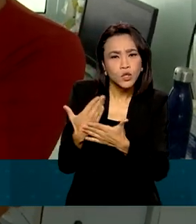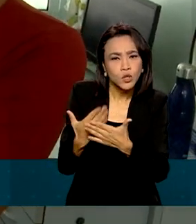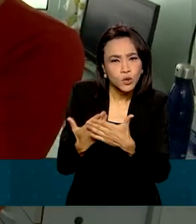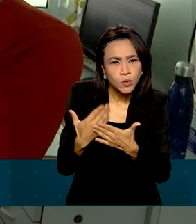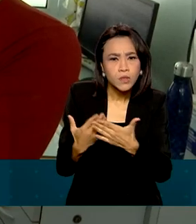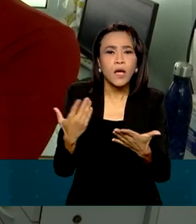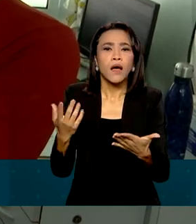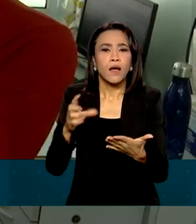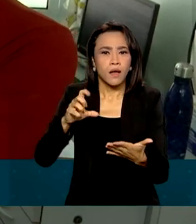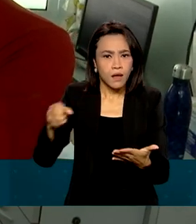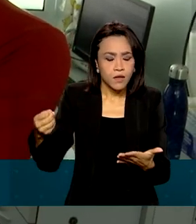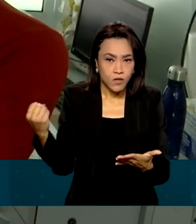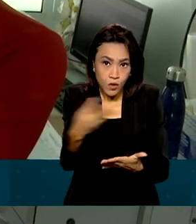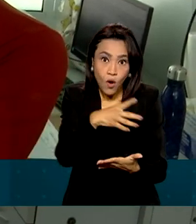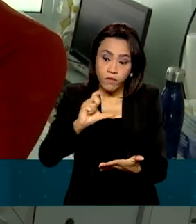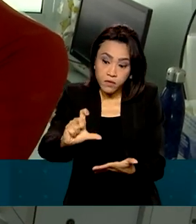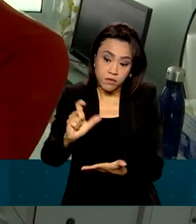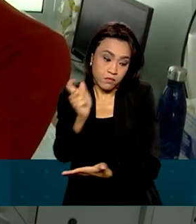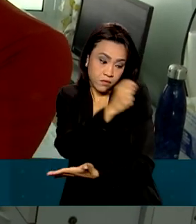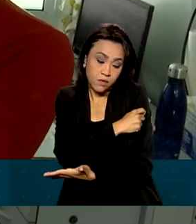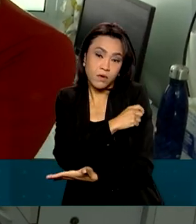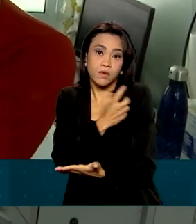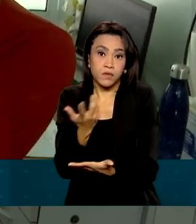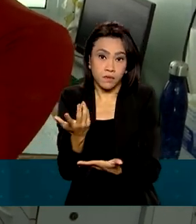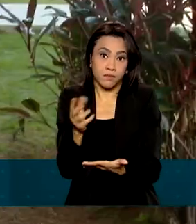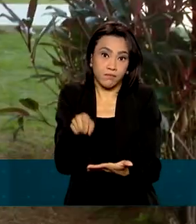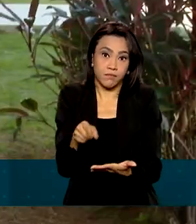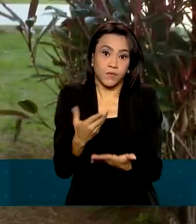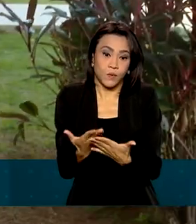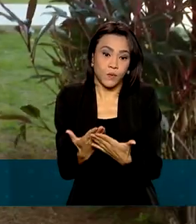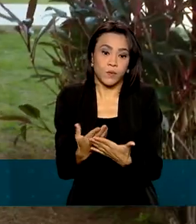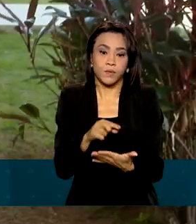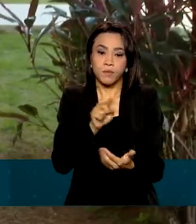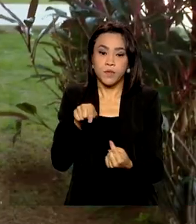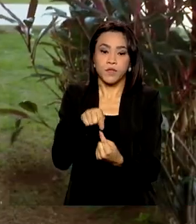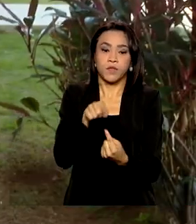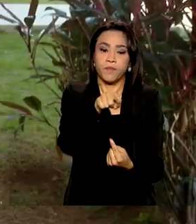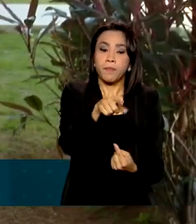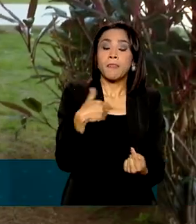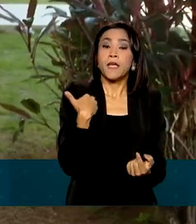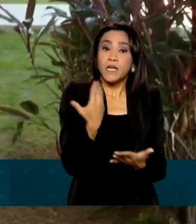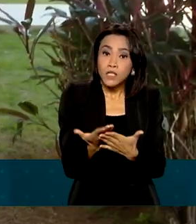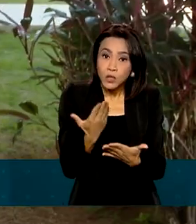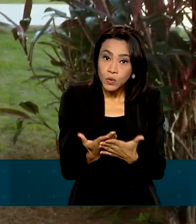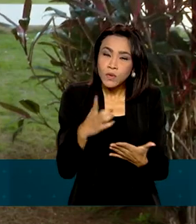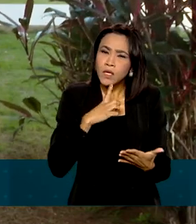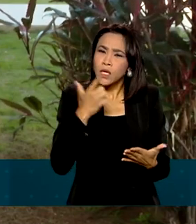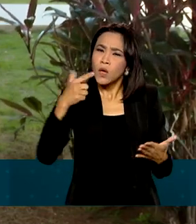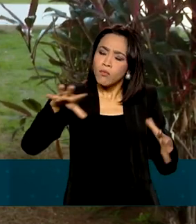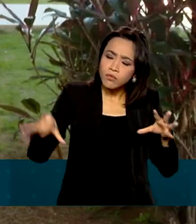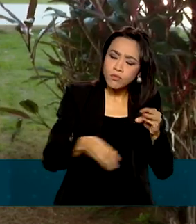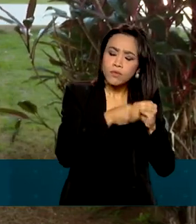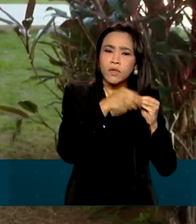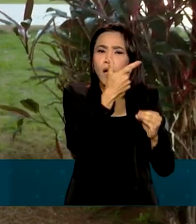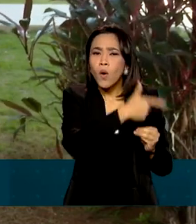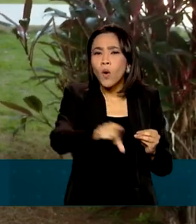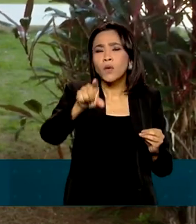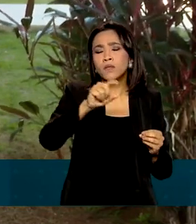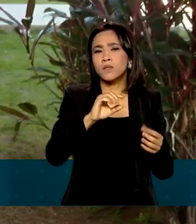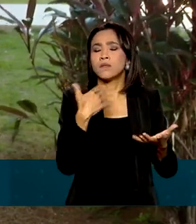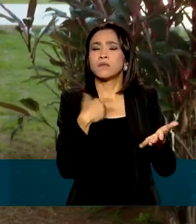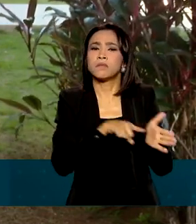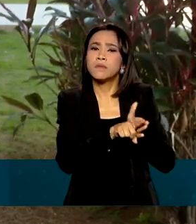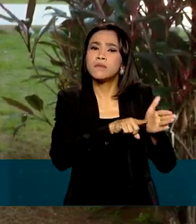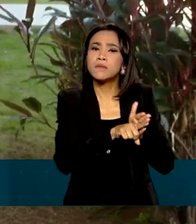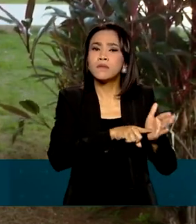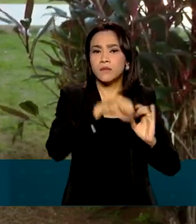possíveis mudanças na fórmula original. Esse estudo se junta a outras ações da Fiocruz voltadas para o